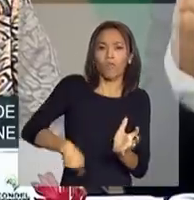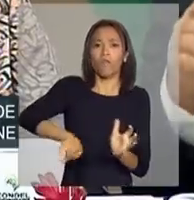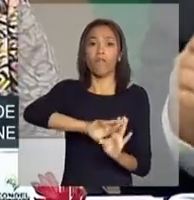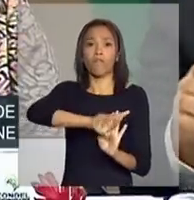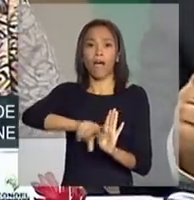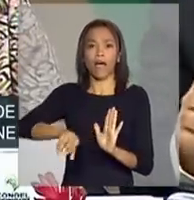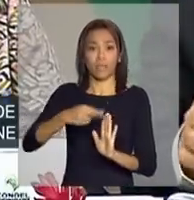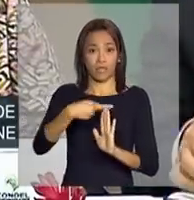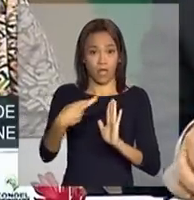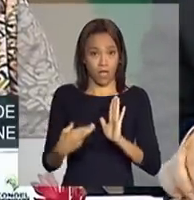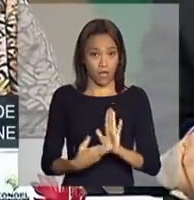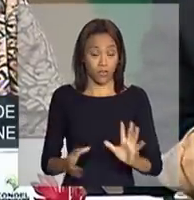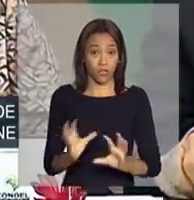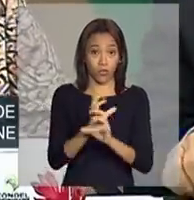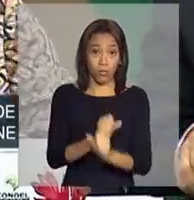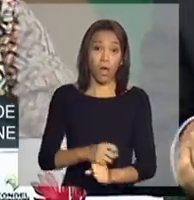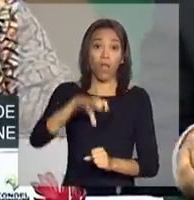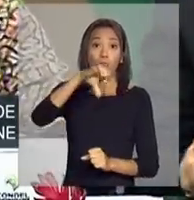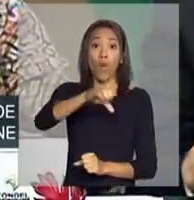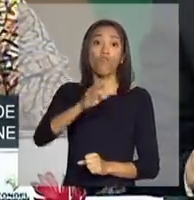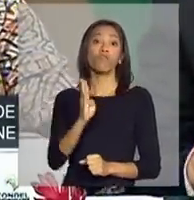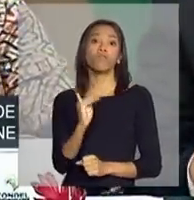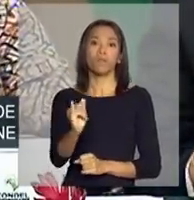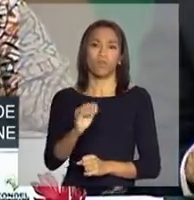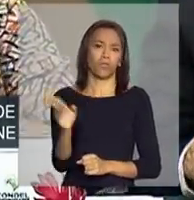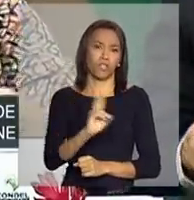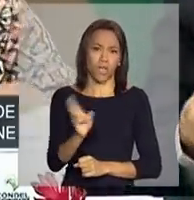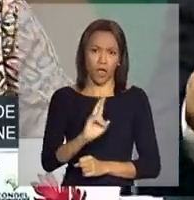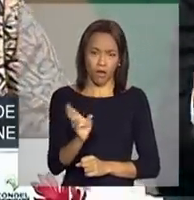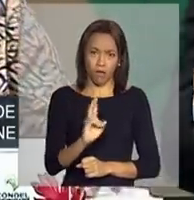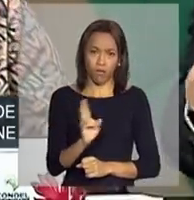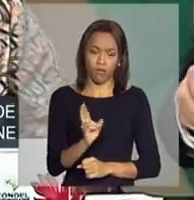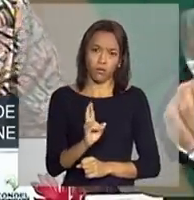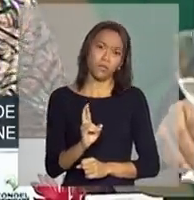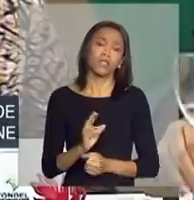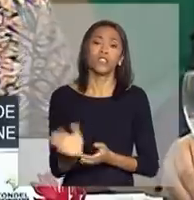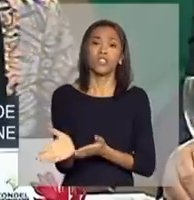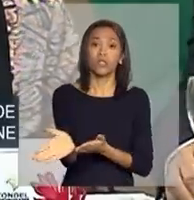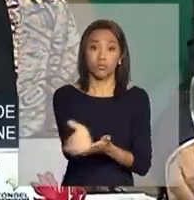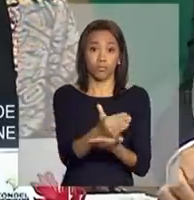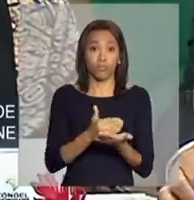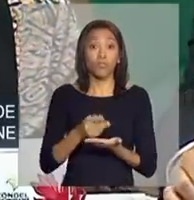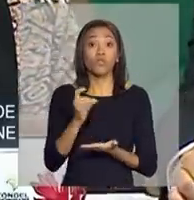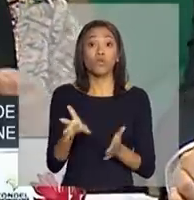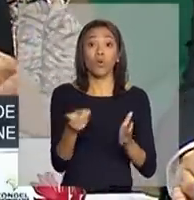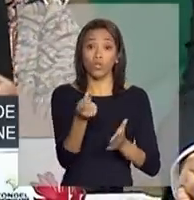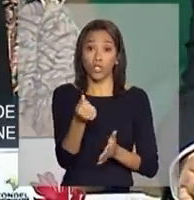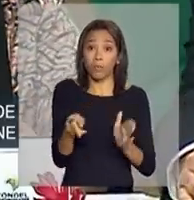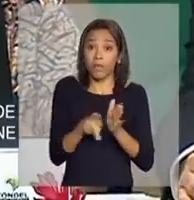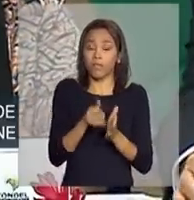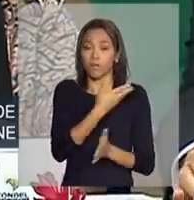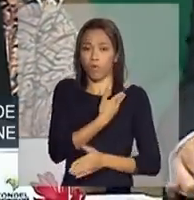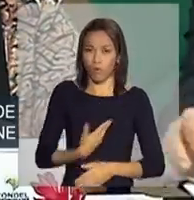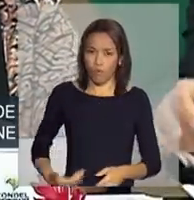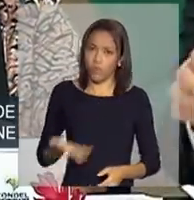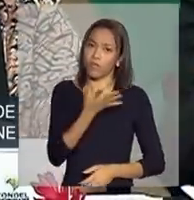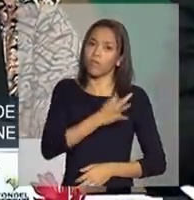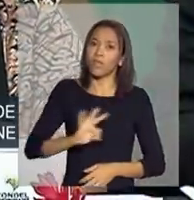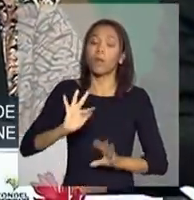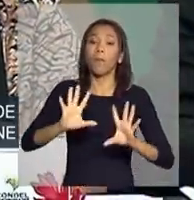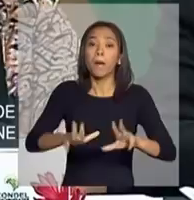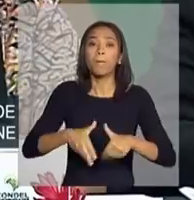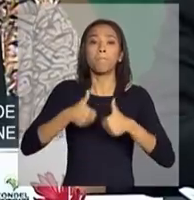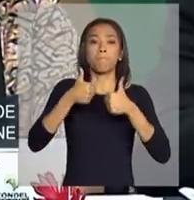chegam a R$ 9 bilhões de recursos só do governo federal para minorar a